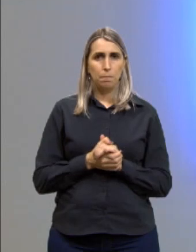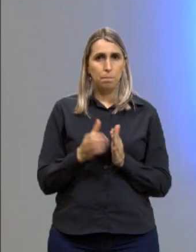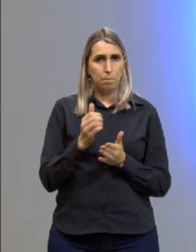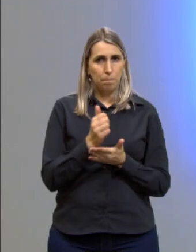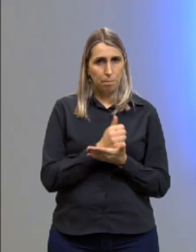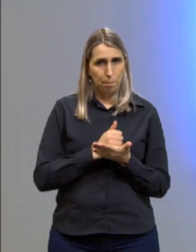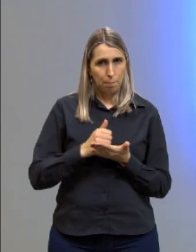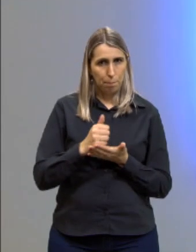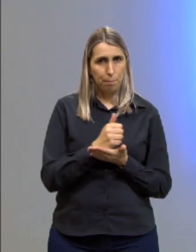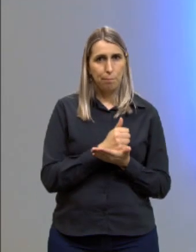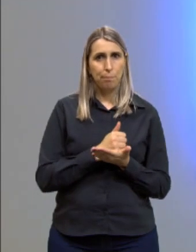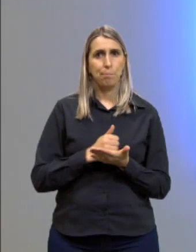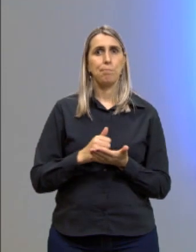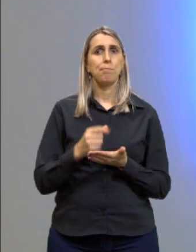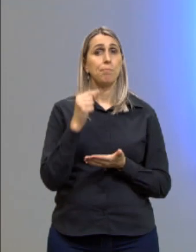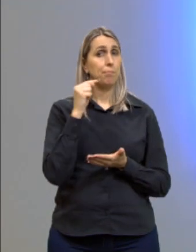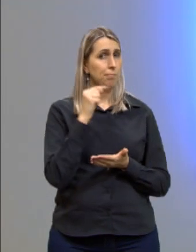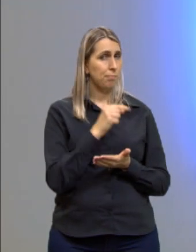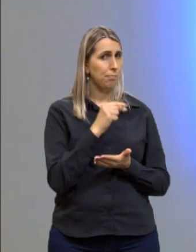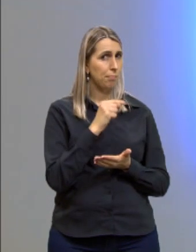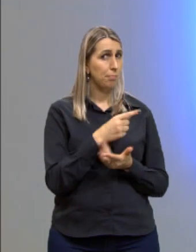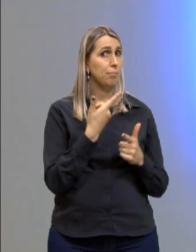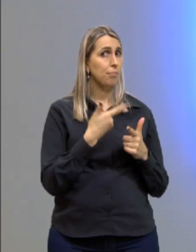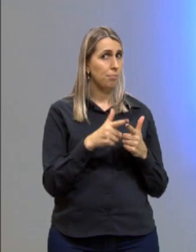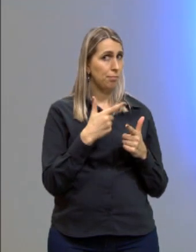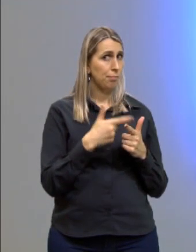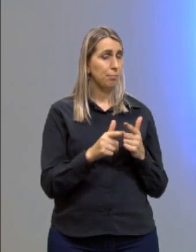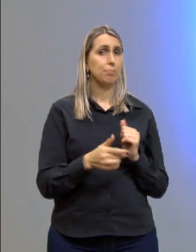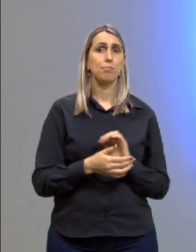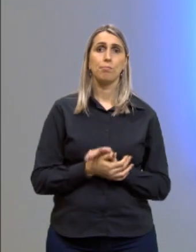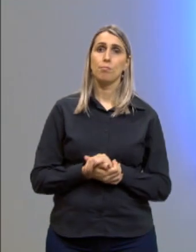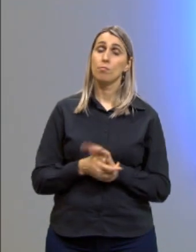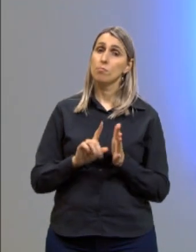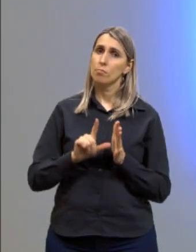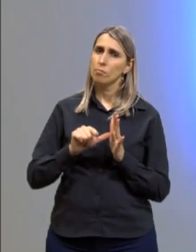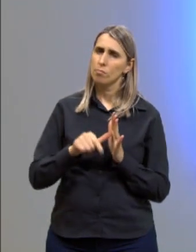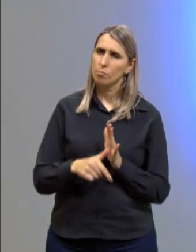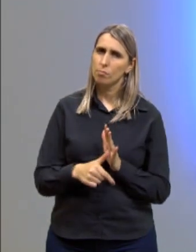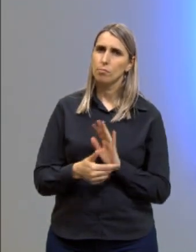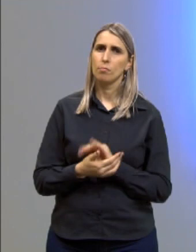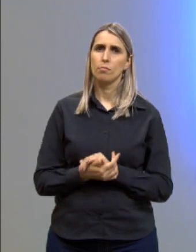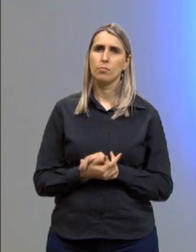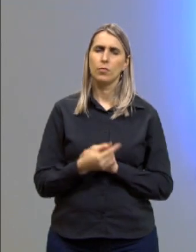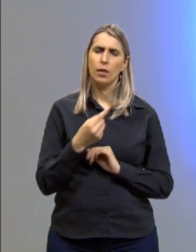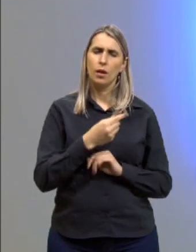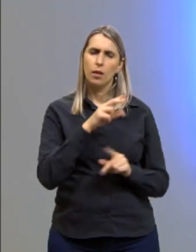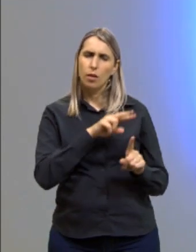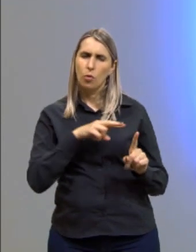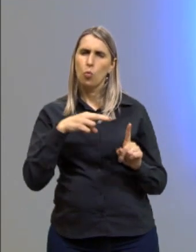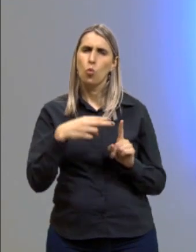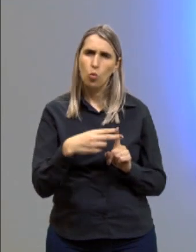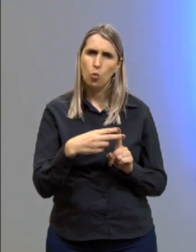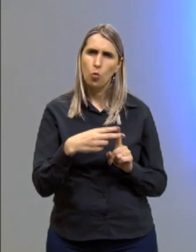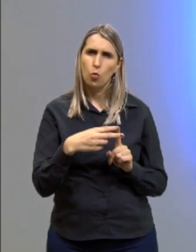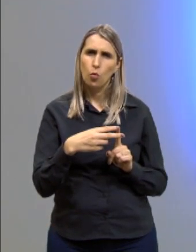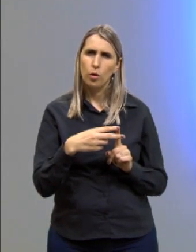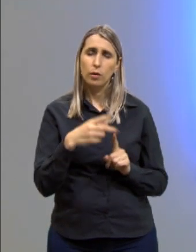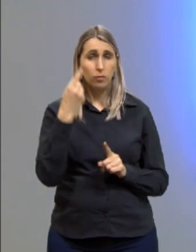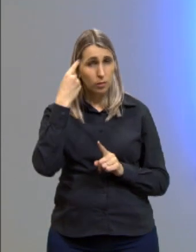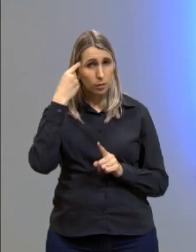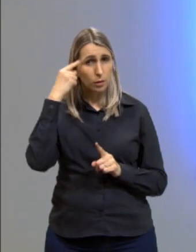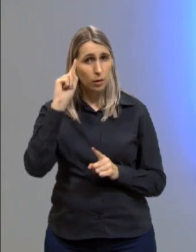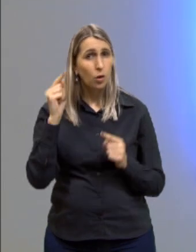baseando-se nessa questão. Aí ela coloca logo depois, essa visão condiz com as